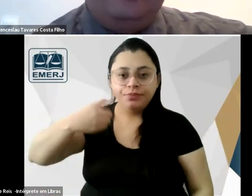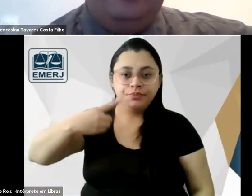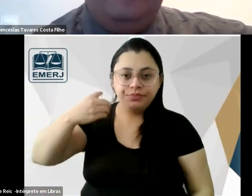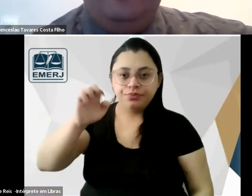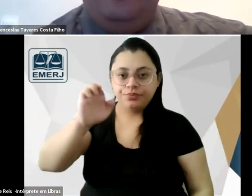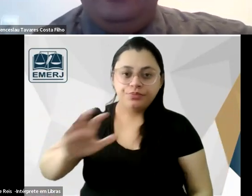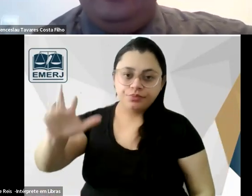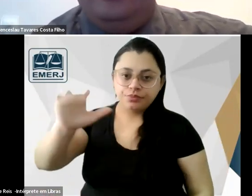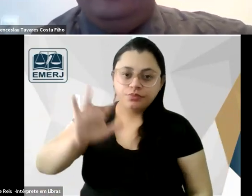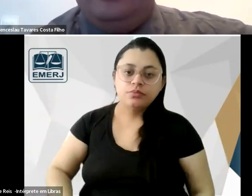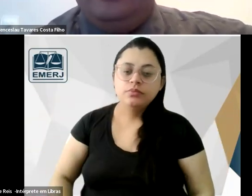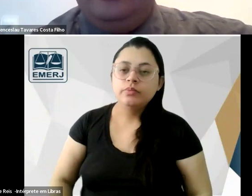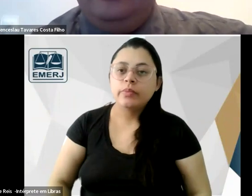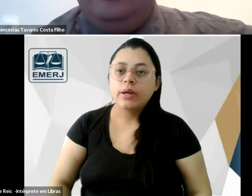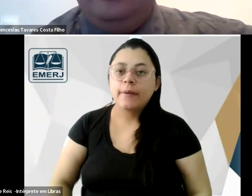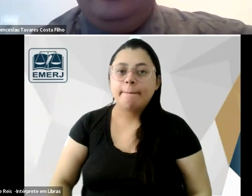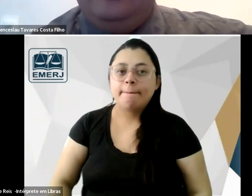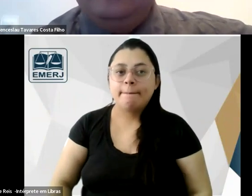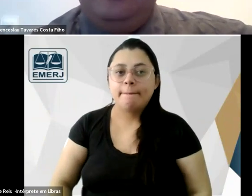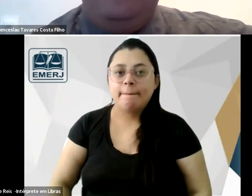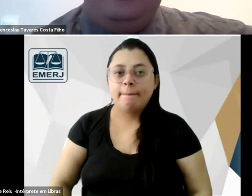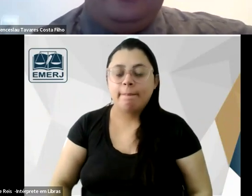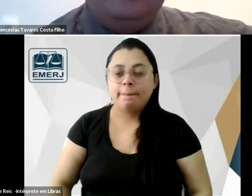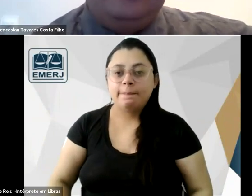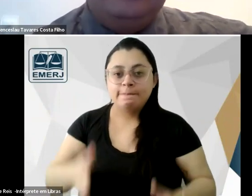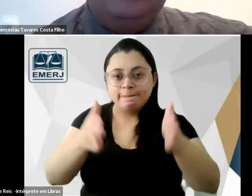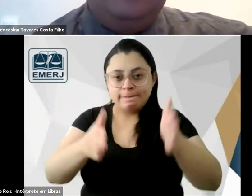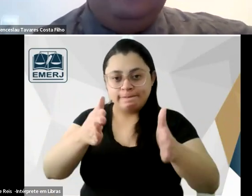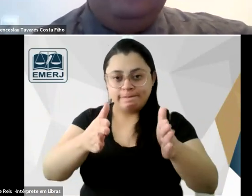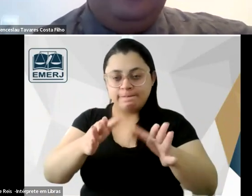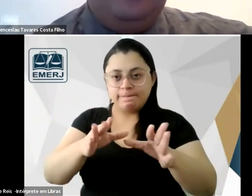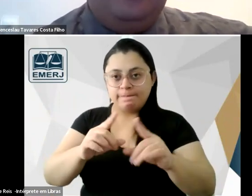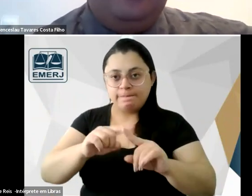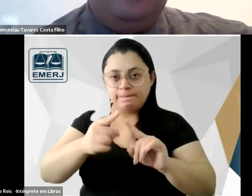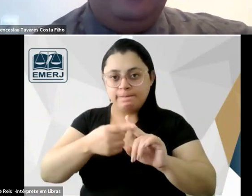da lei do ventre livre e inclusive é interessante